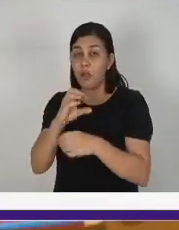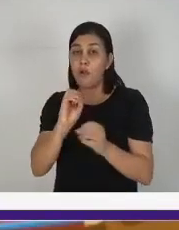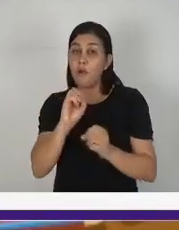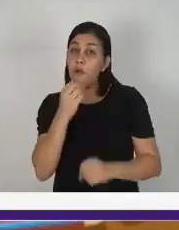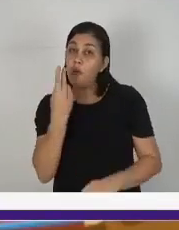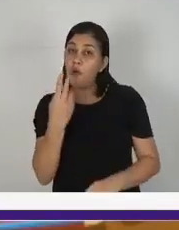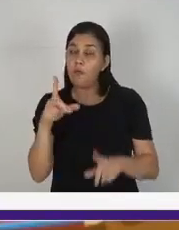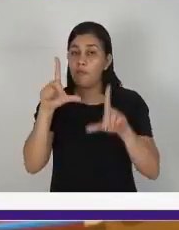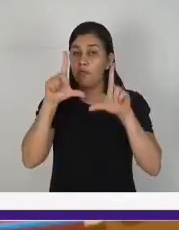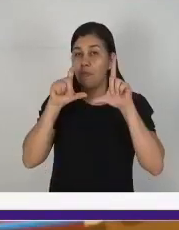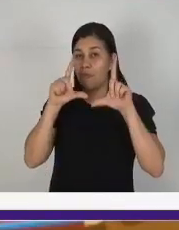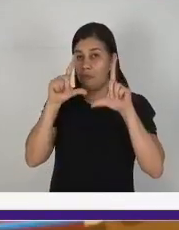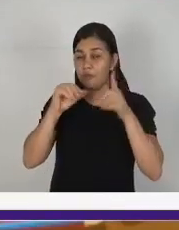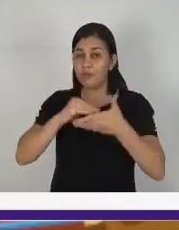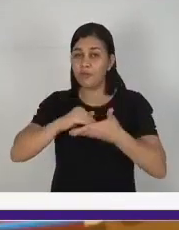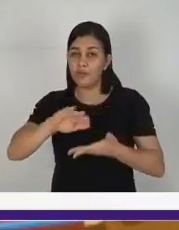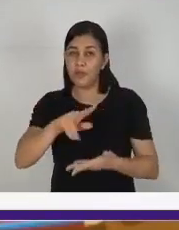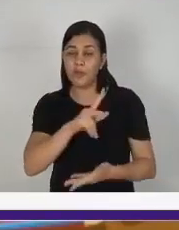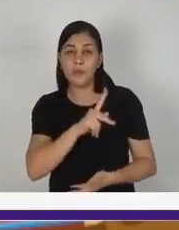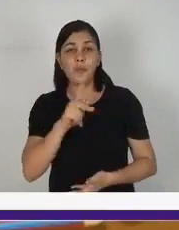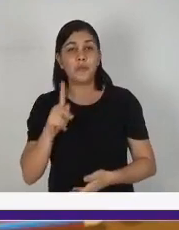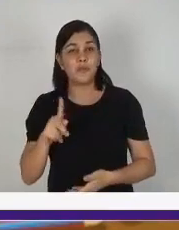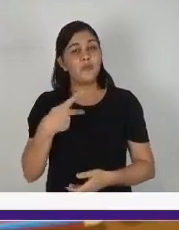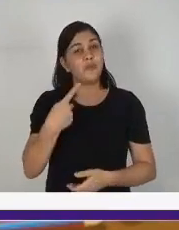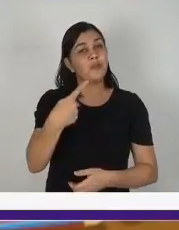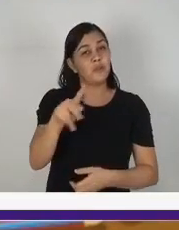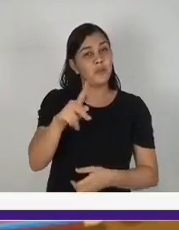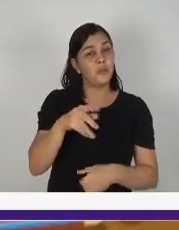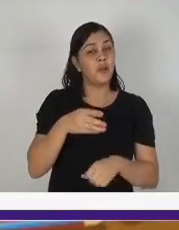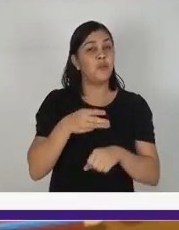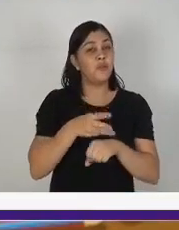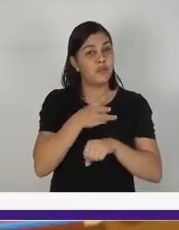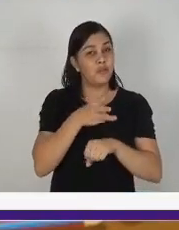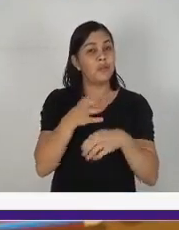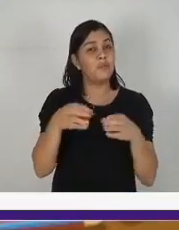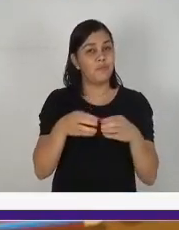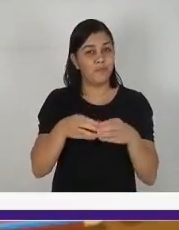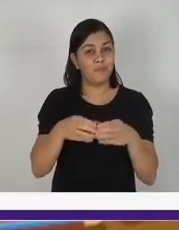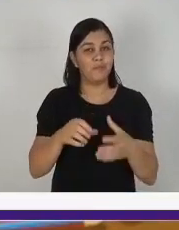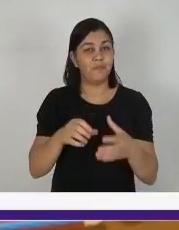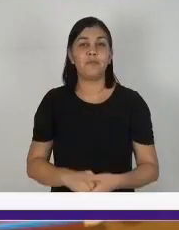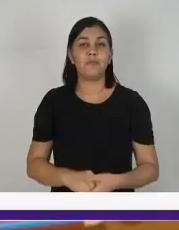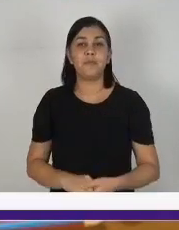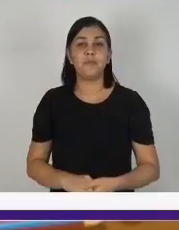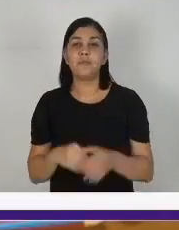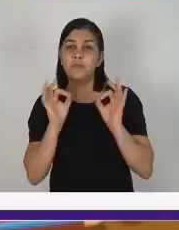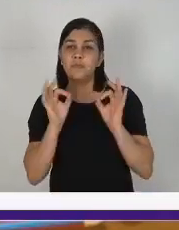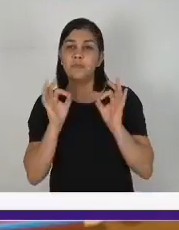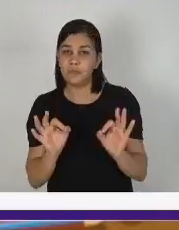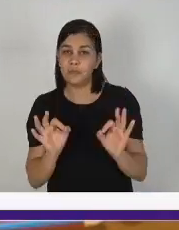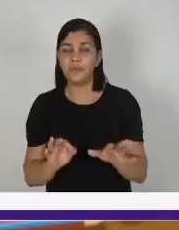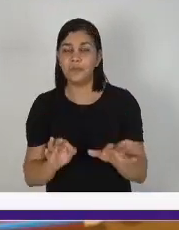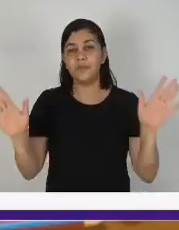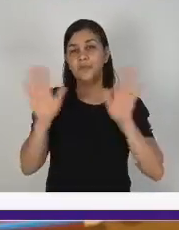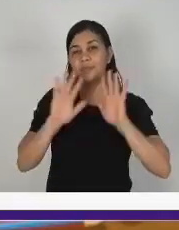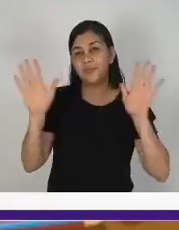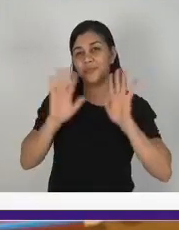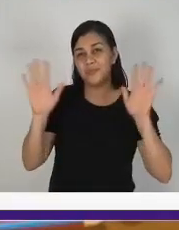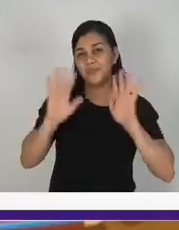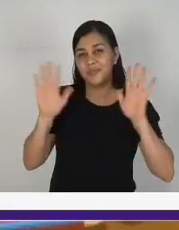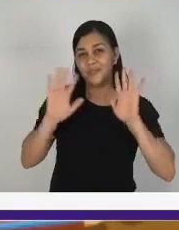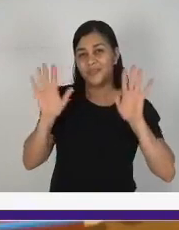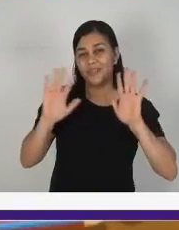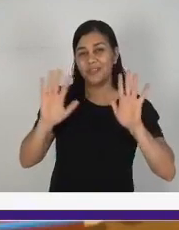mande para a tia no grupinho do WhatsApp da sua sala, tá certo? Tchau e até a próxima aula!